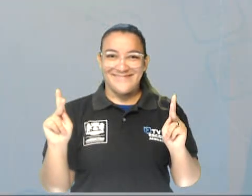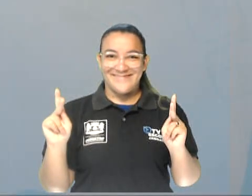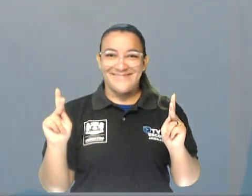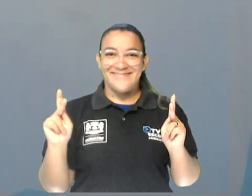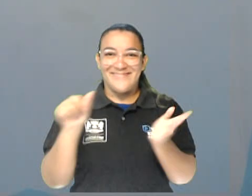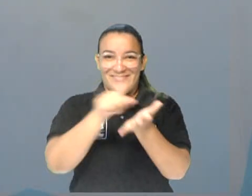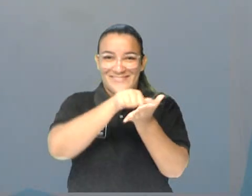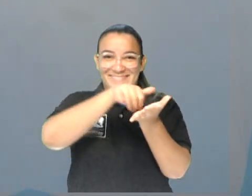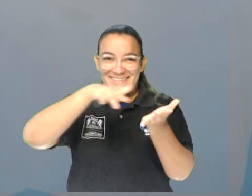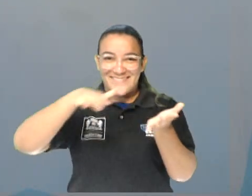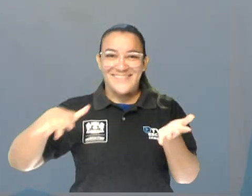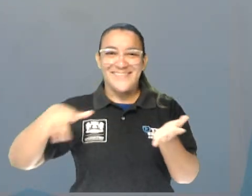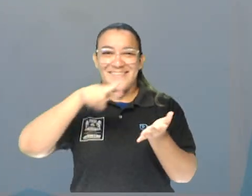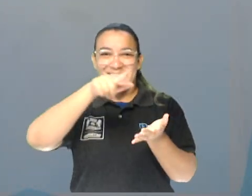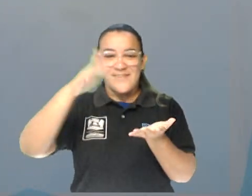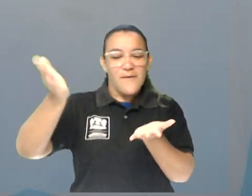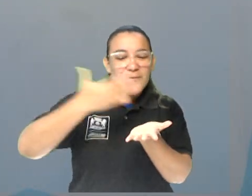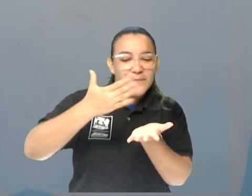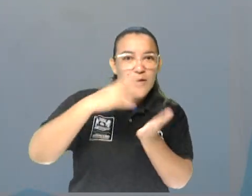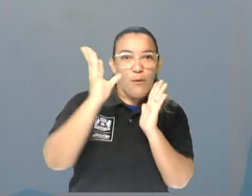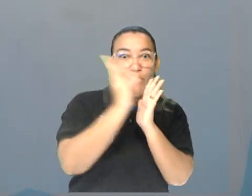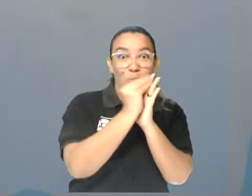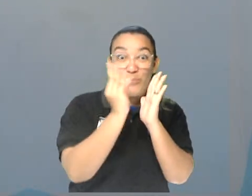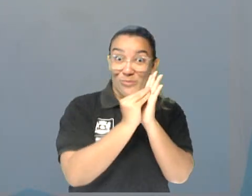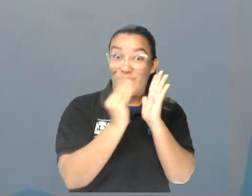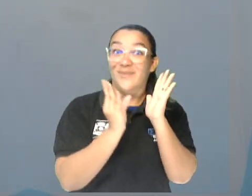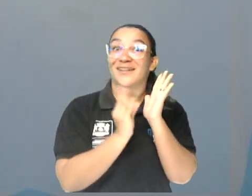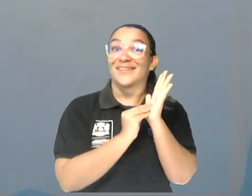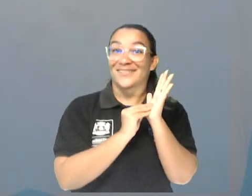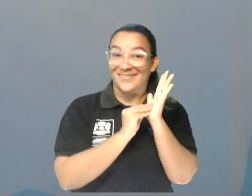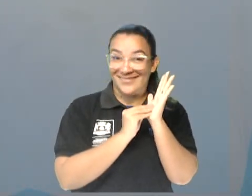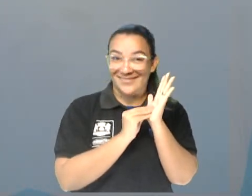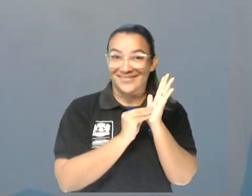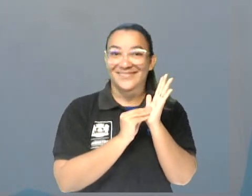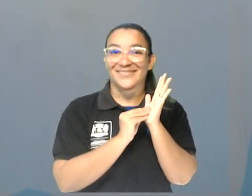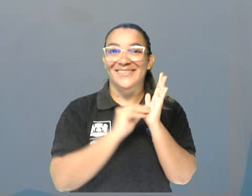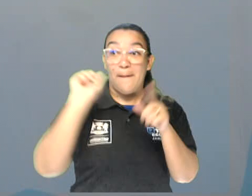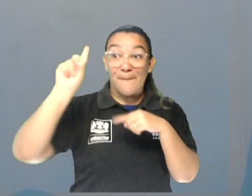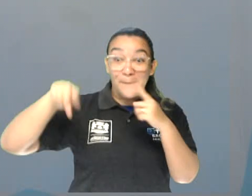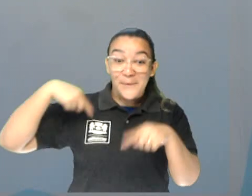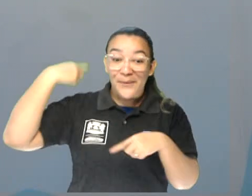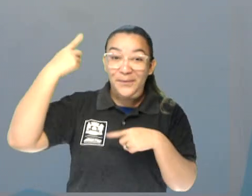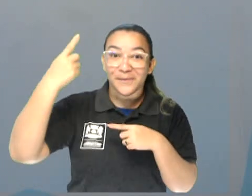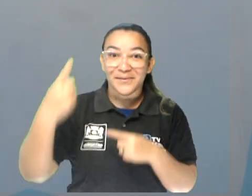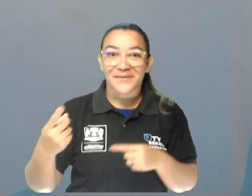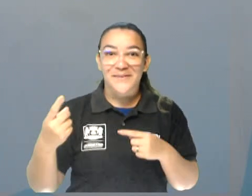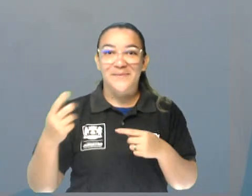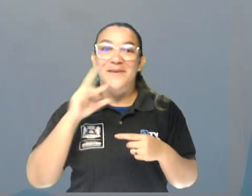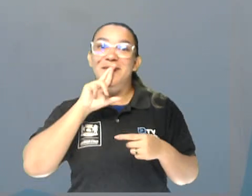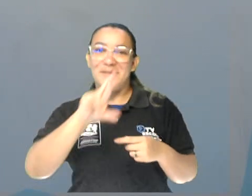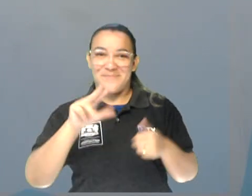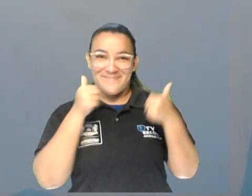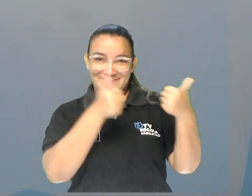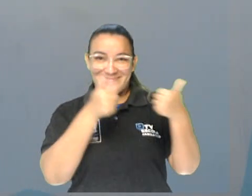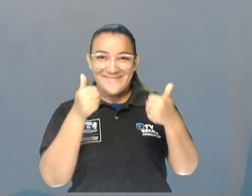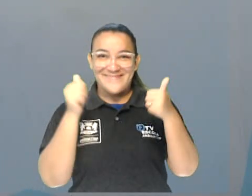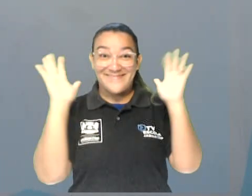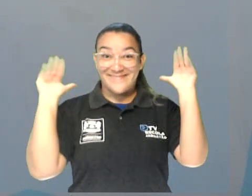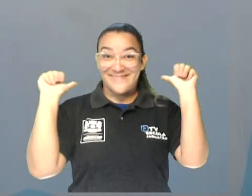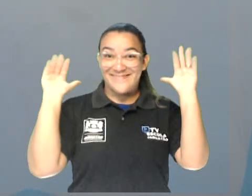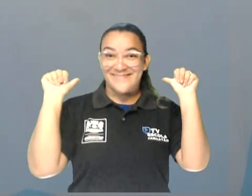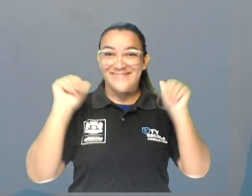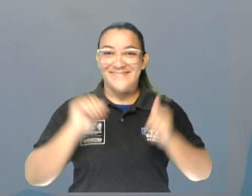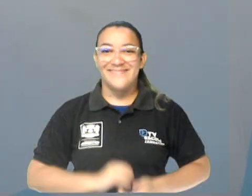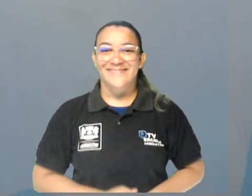o homework. Faz no teu caderno. Deixa tudo anotado. Que na próxima aula a gente se encontra. Bye, bye!